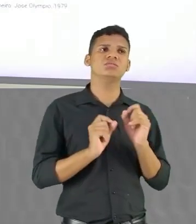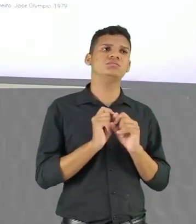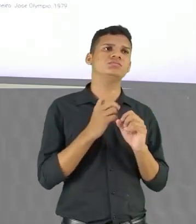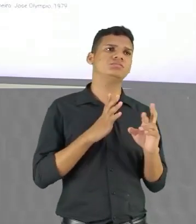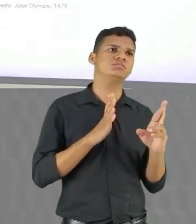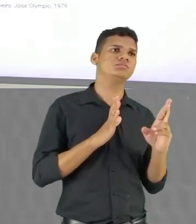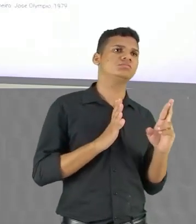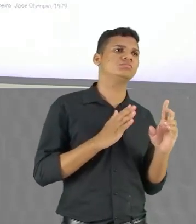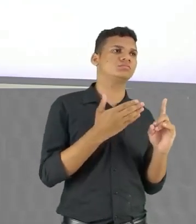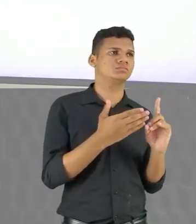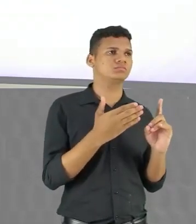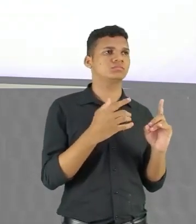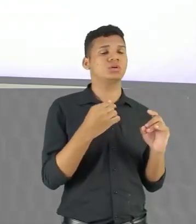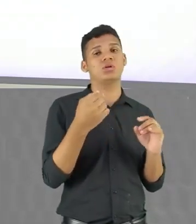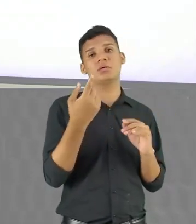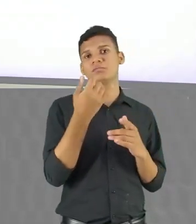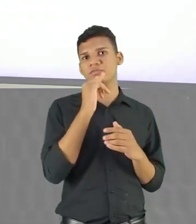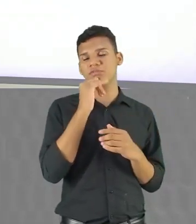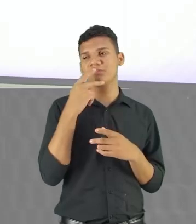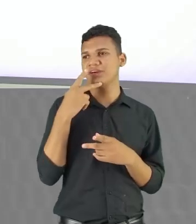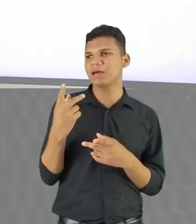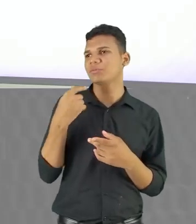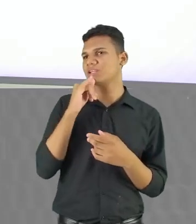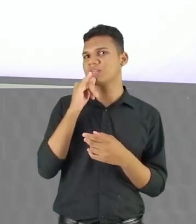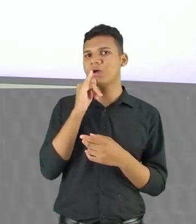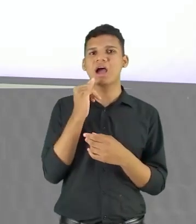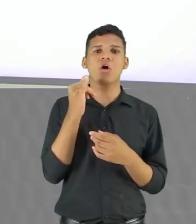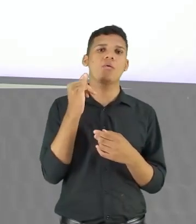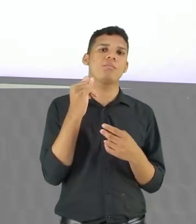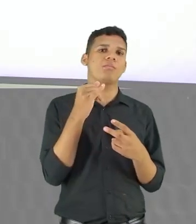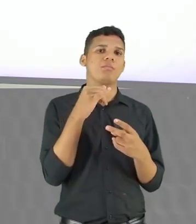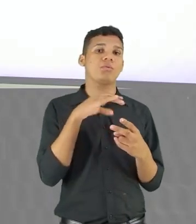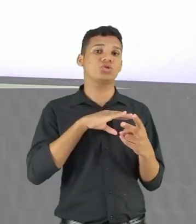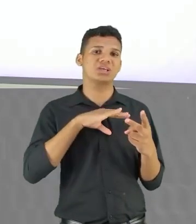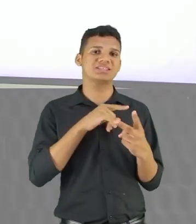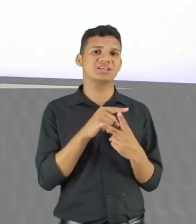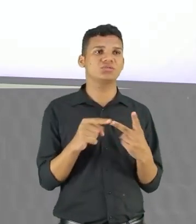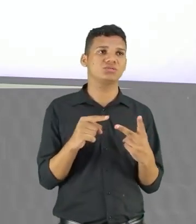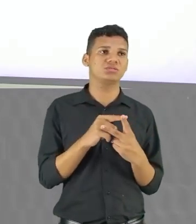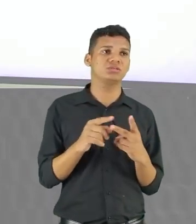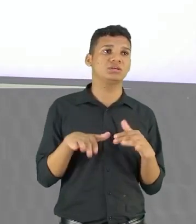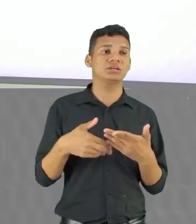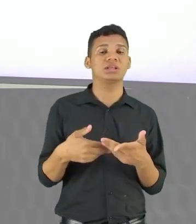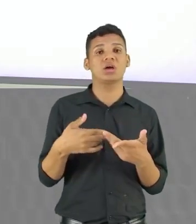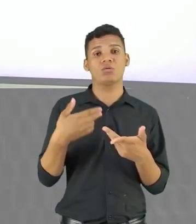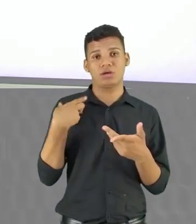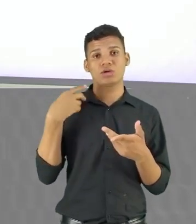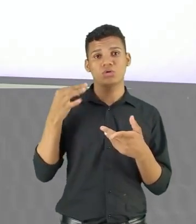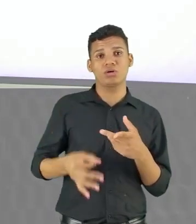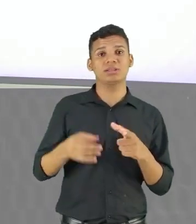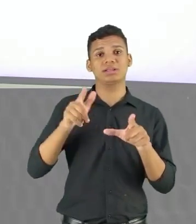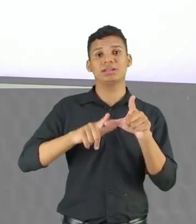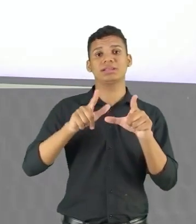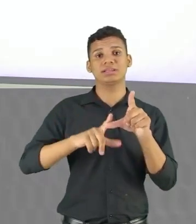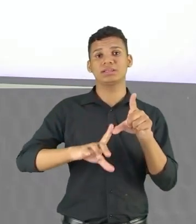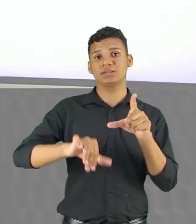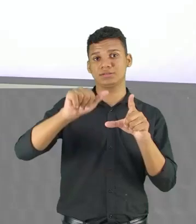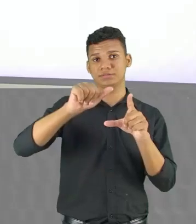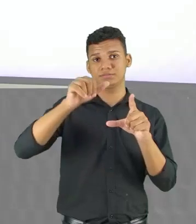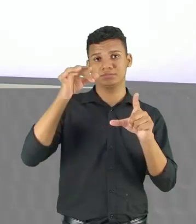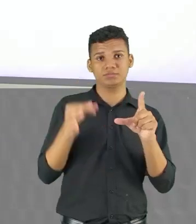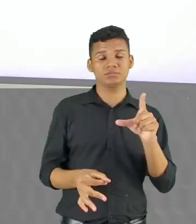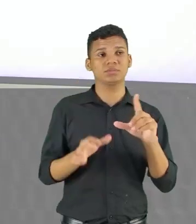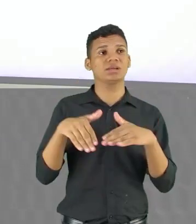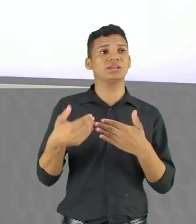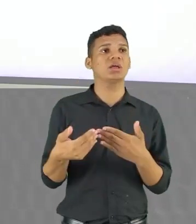perspectiva dele falar que português são dois. Então, das alternativas, o nosso gabarito é a alternativa a situações formais e